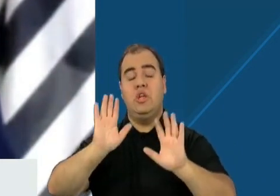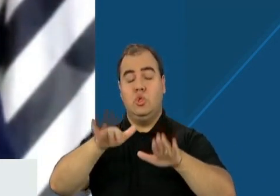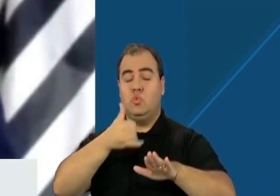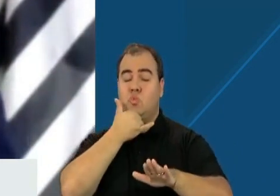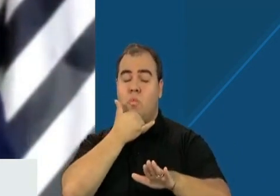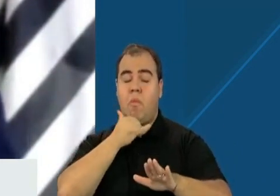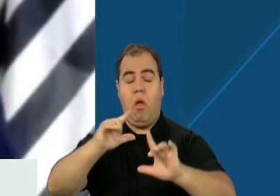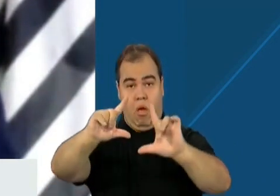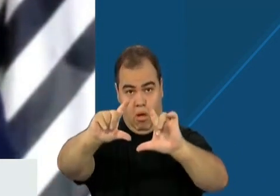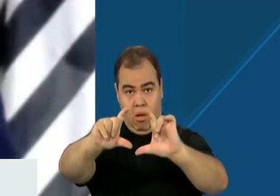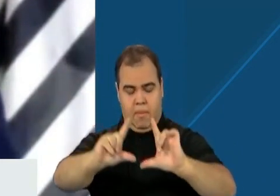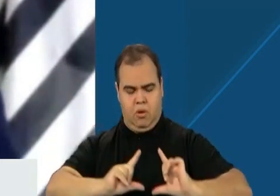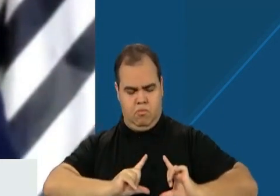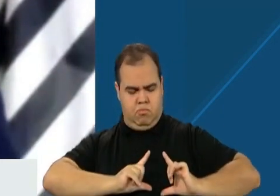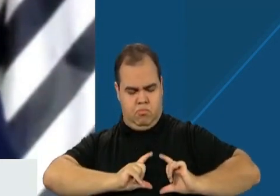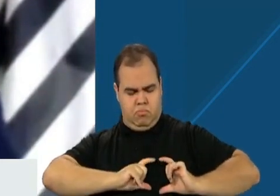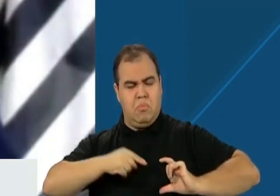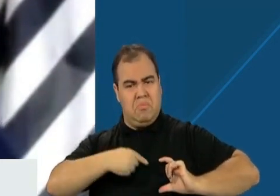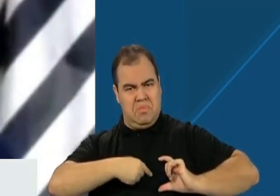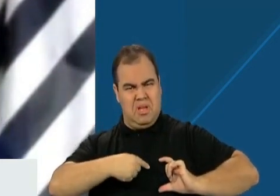implementada